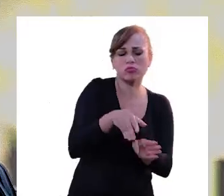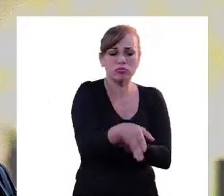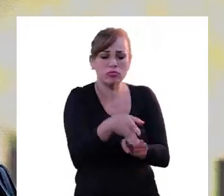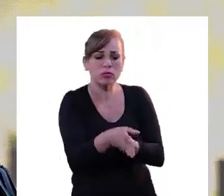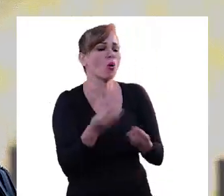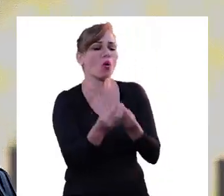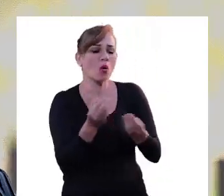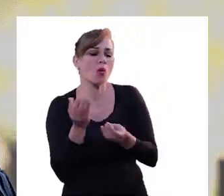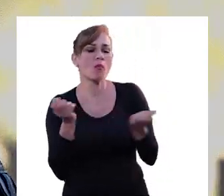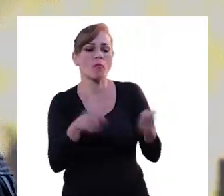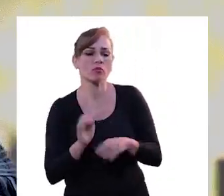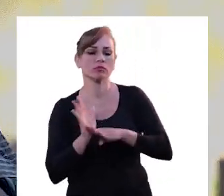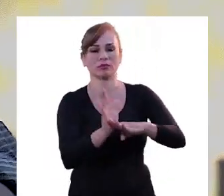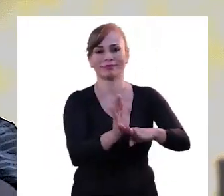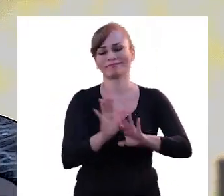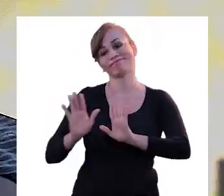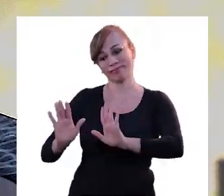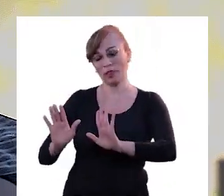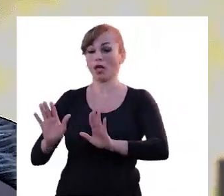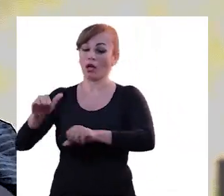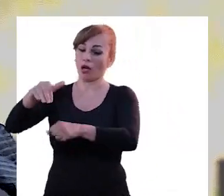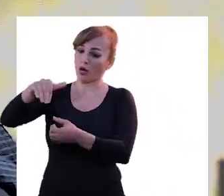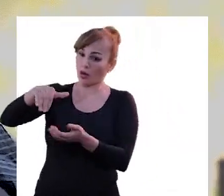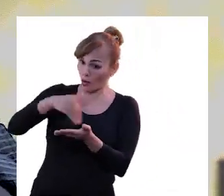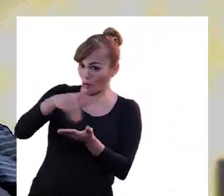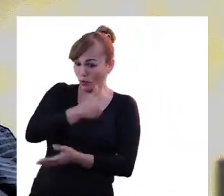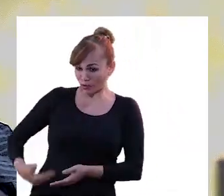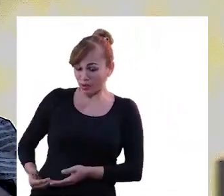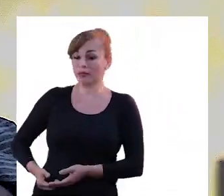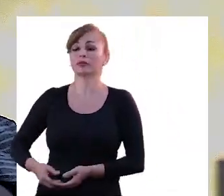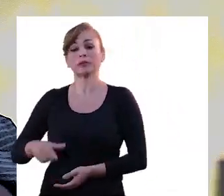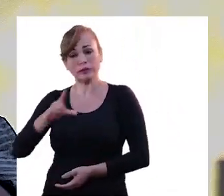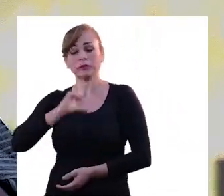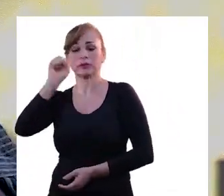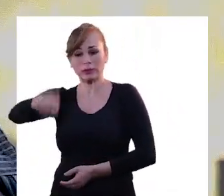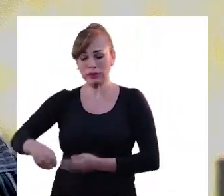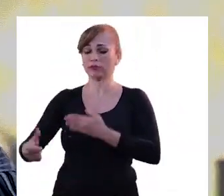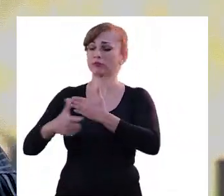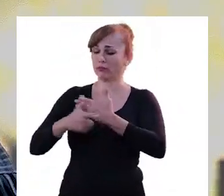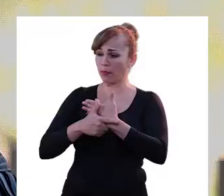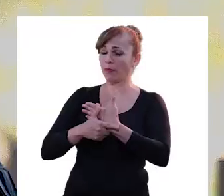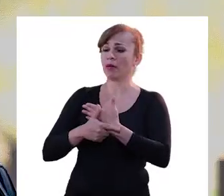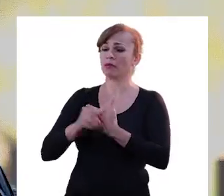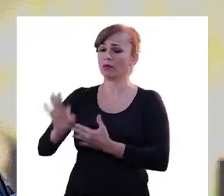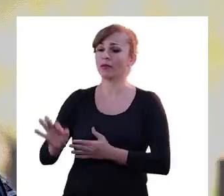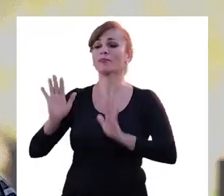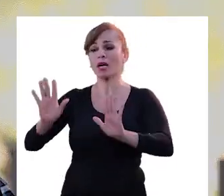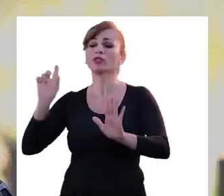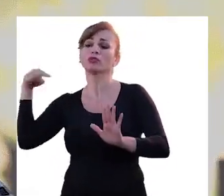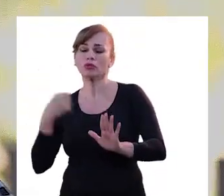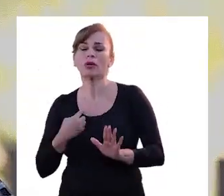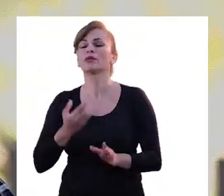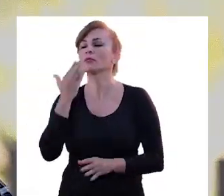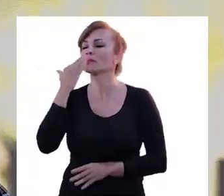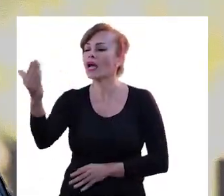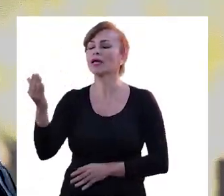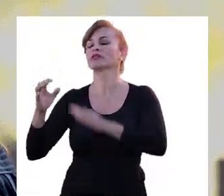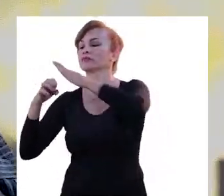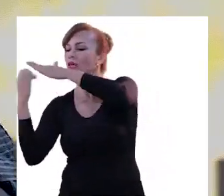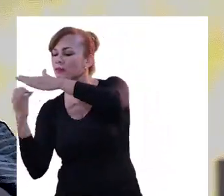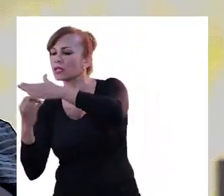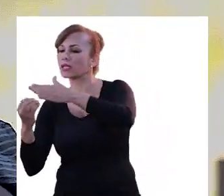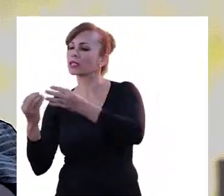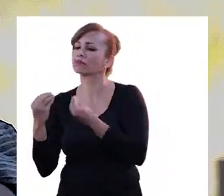o que está acontecendo, de que forma nós podemos ajudar. Então, assim, o estado, ele tem feito o seu papel. Mas como a população carcerária cresce a cada dia, a gente